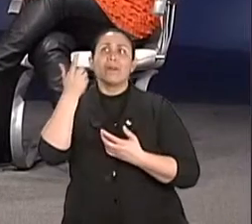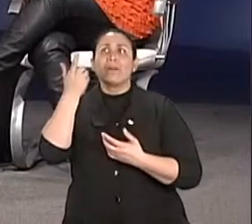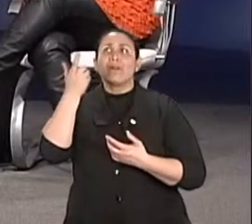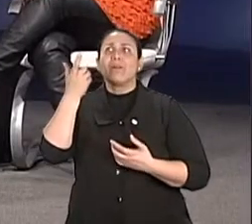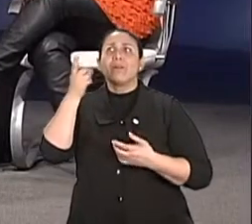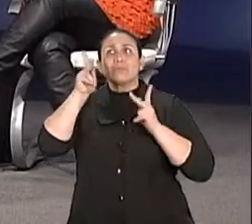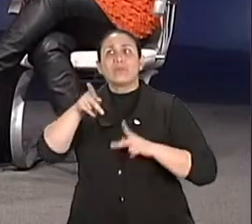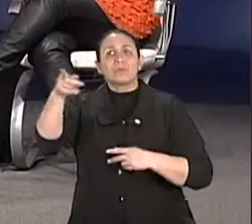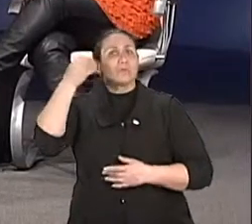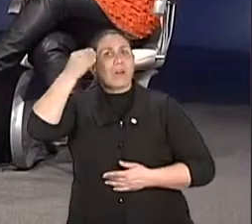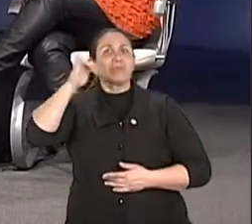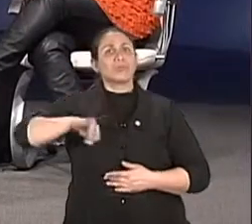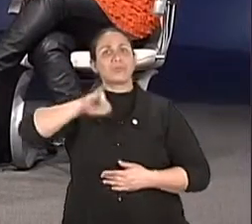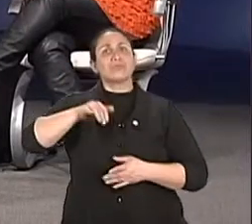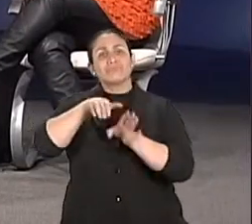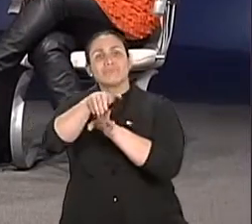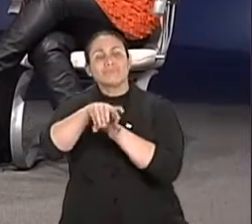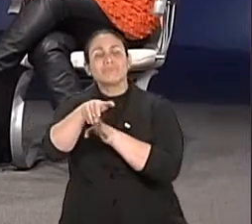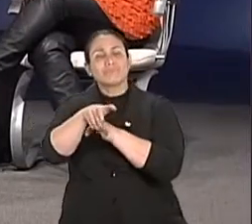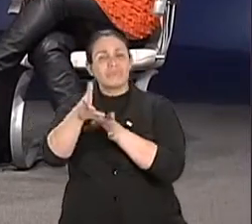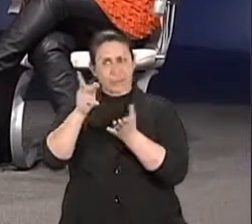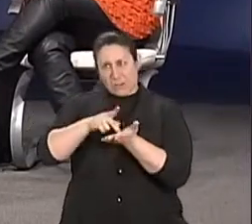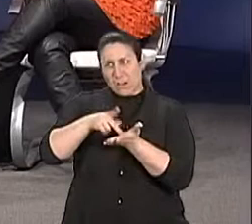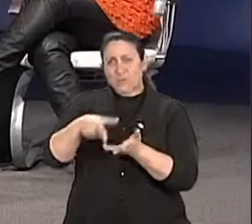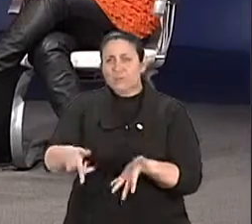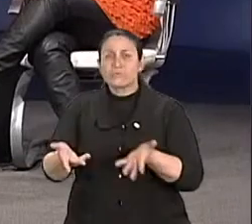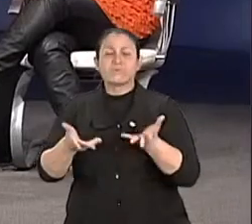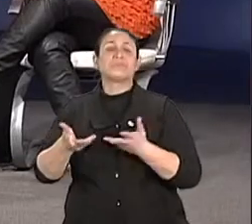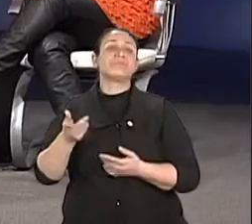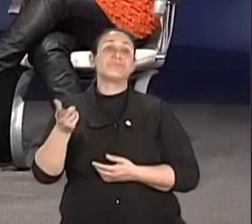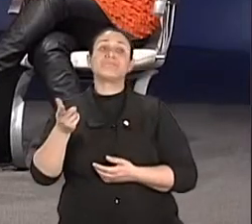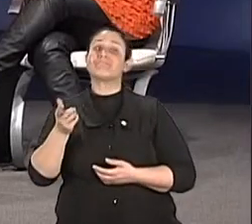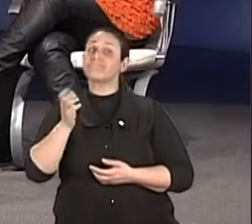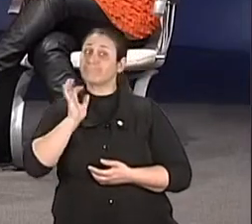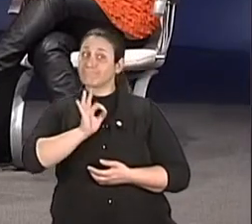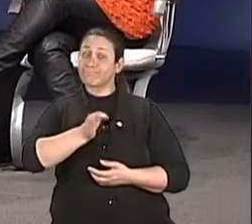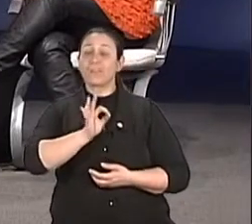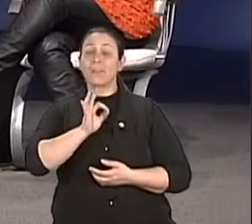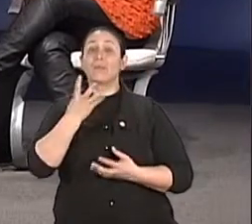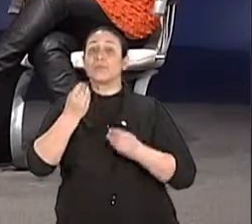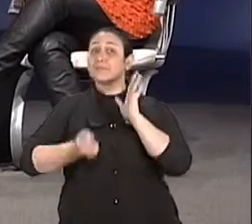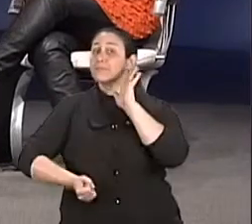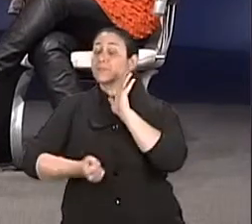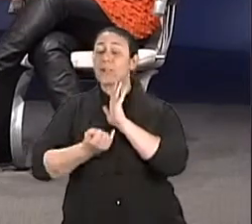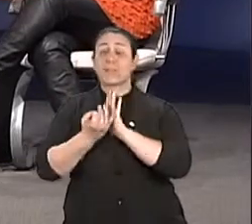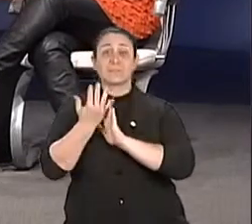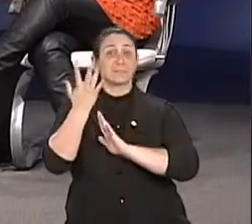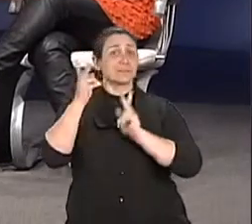um pouco. Porque se eu não me gostar... Às vezes começa por aí a terapia? Começa muitas vezes por aí. Muitas vezes